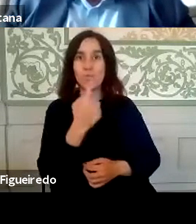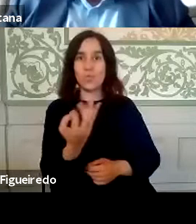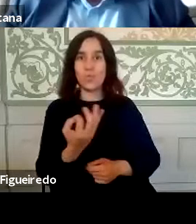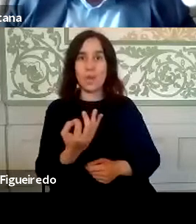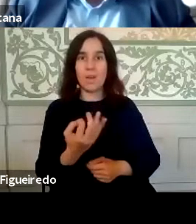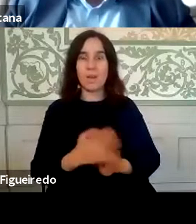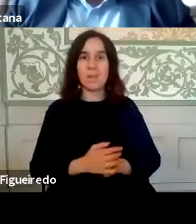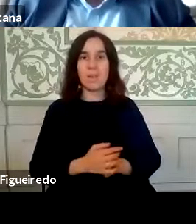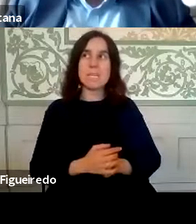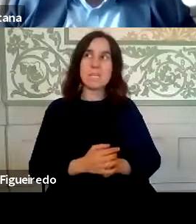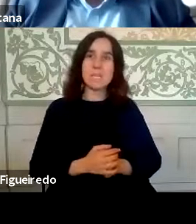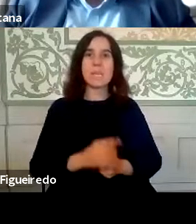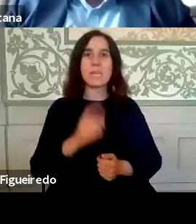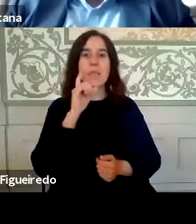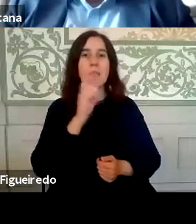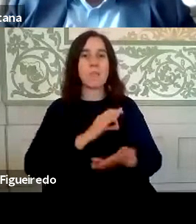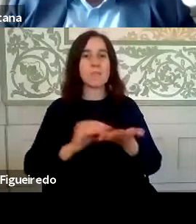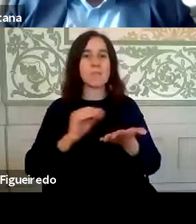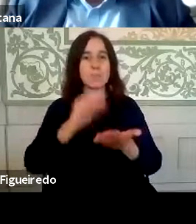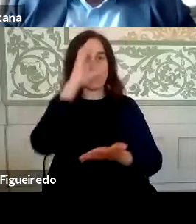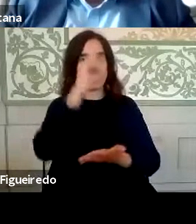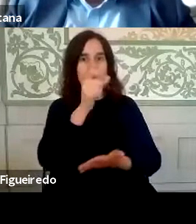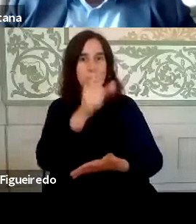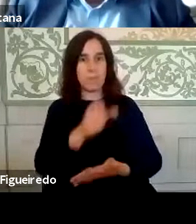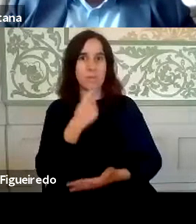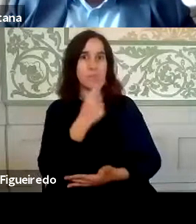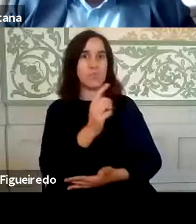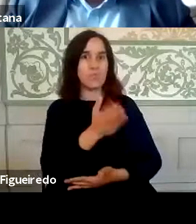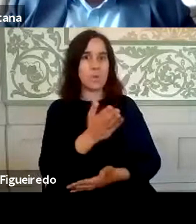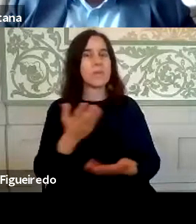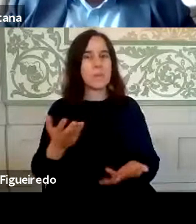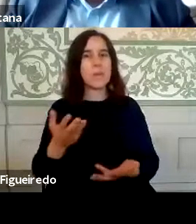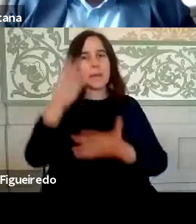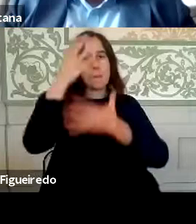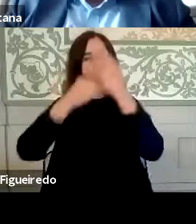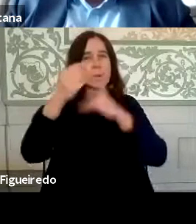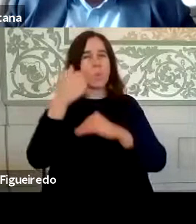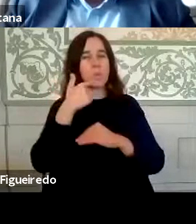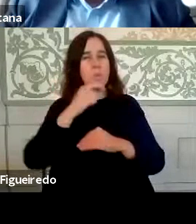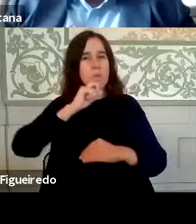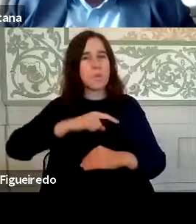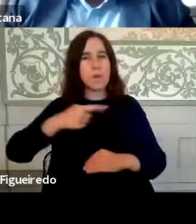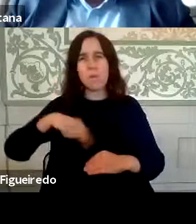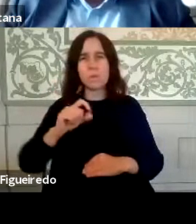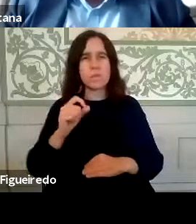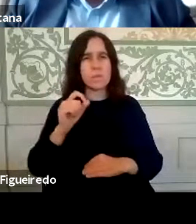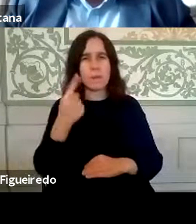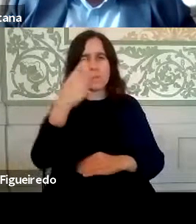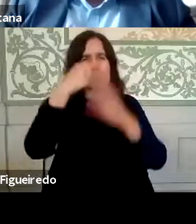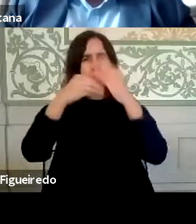que a senhora secretária de Estado também referiu, foi uma grande capacidade de aprendermos. Nós rapidamente aprendemos.